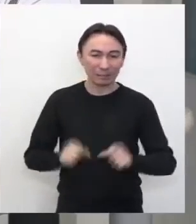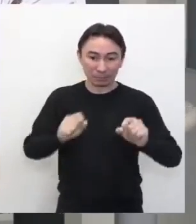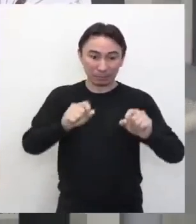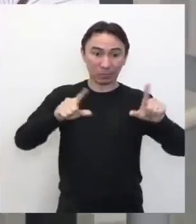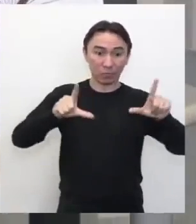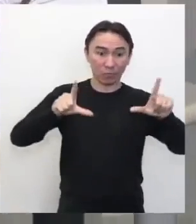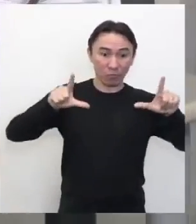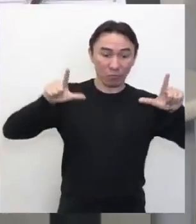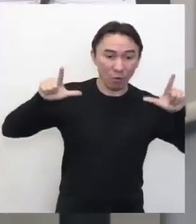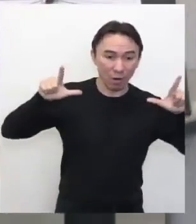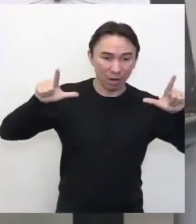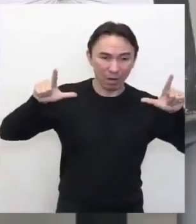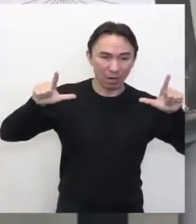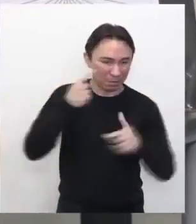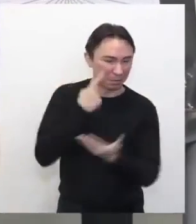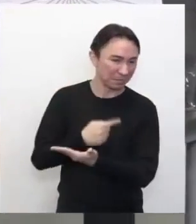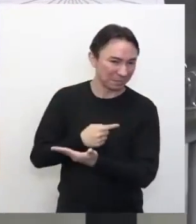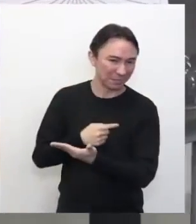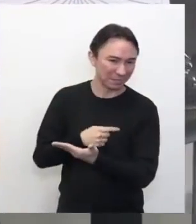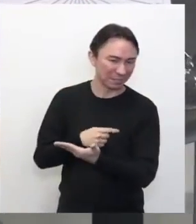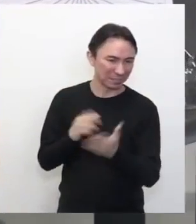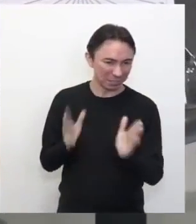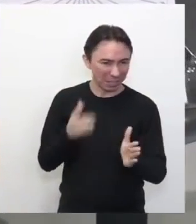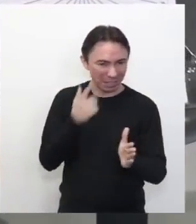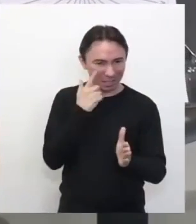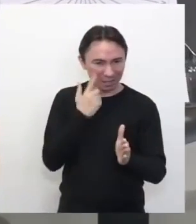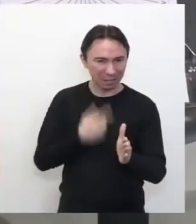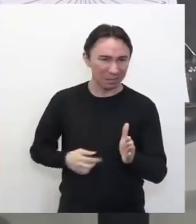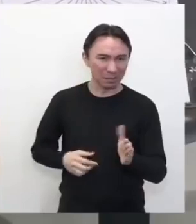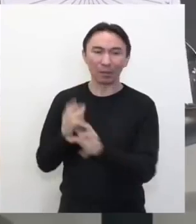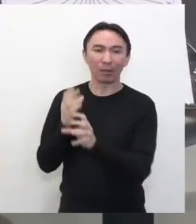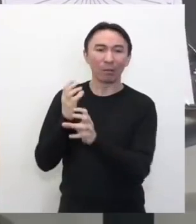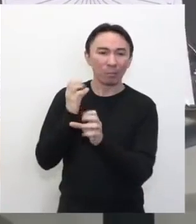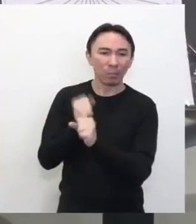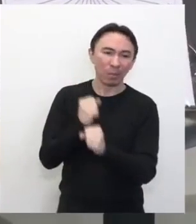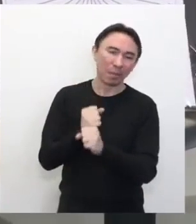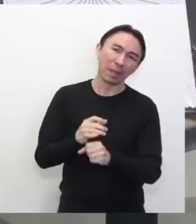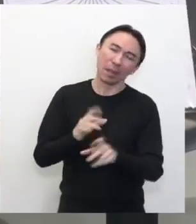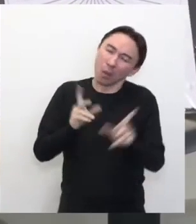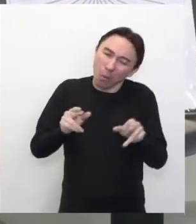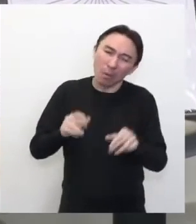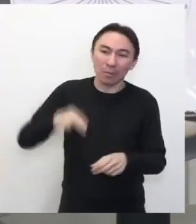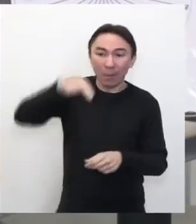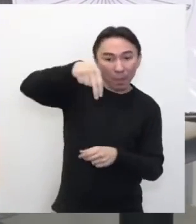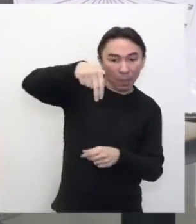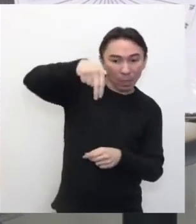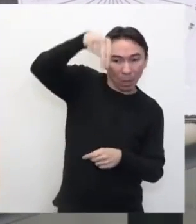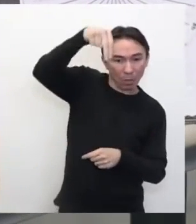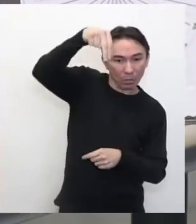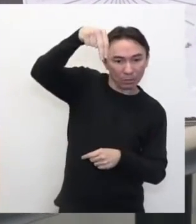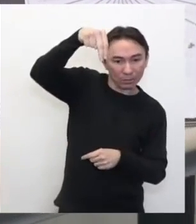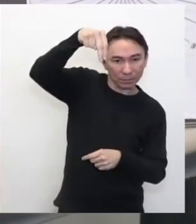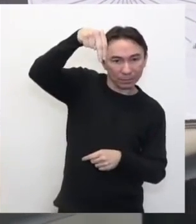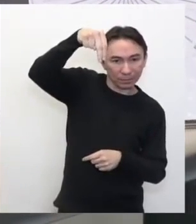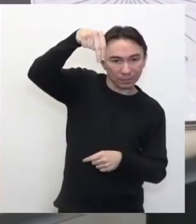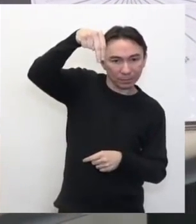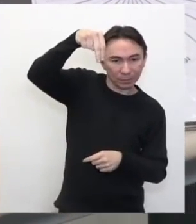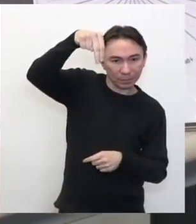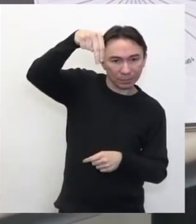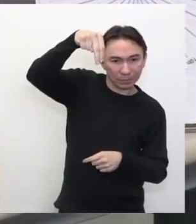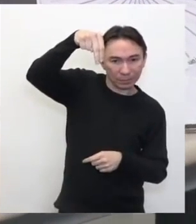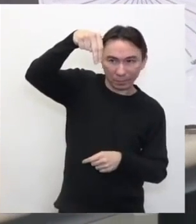Eu coloquei todas as medidas, né? Então, essa aqui é como se fosse a face norte, né? E ela vai aparecer aqui.